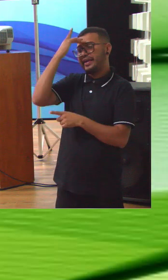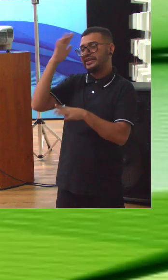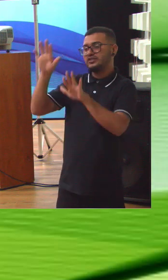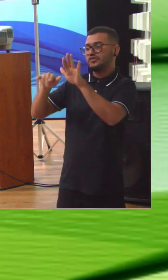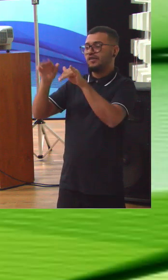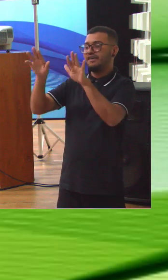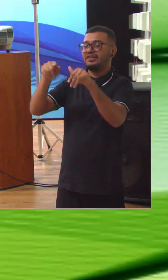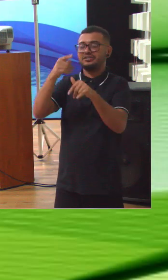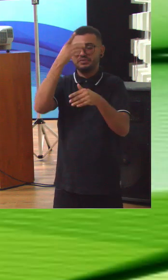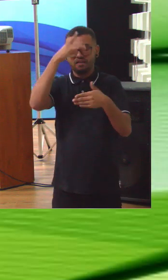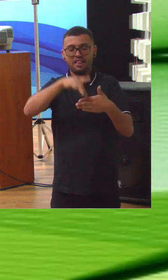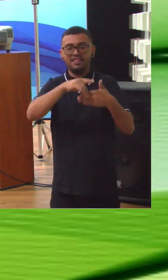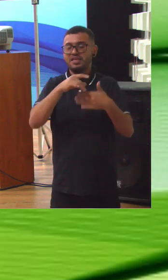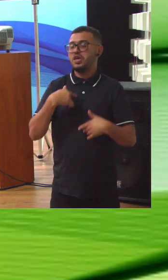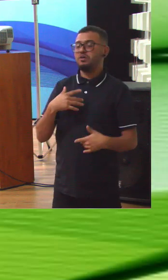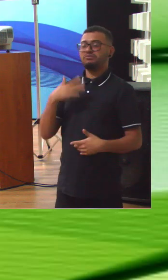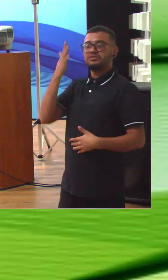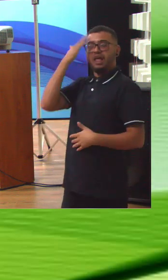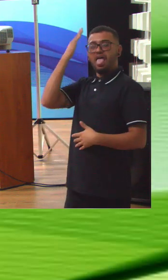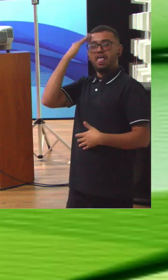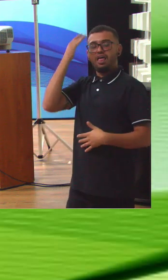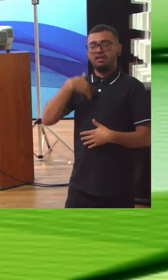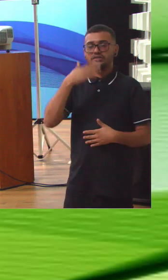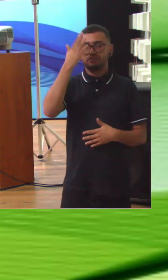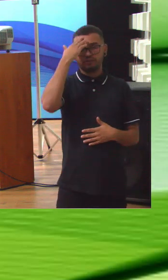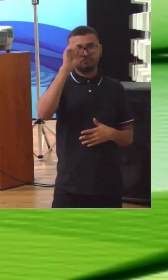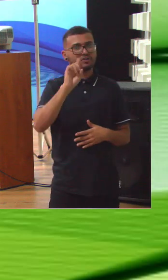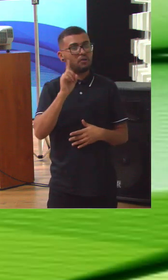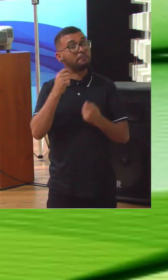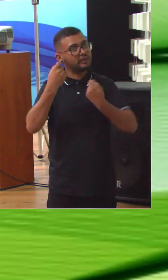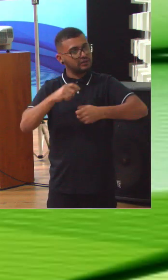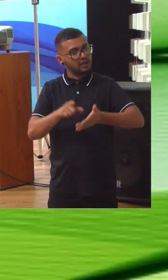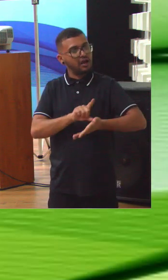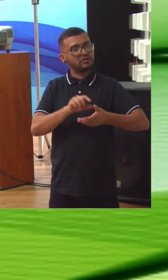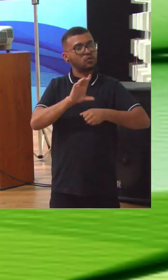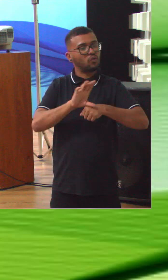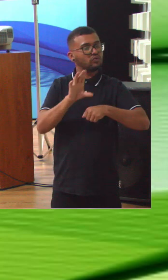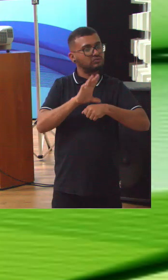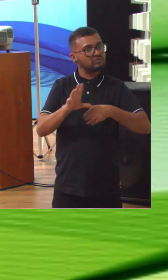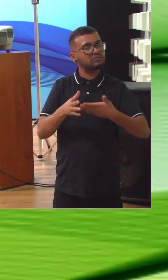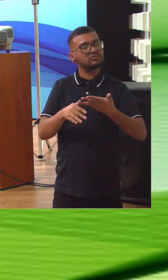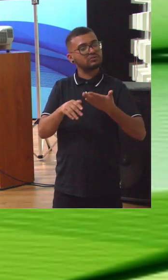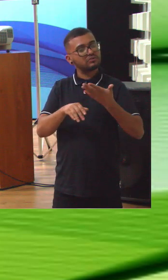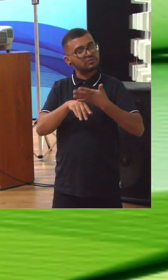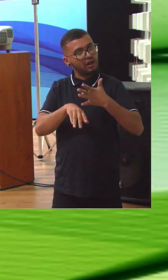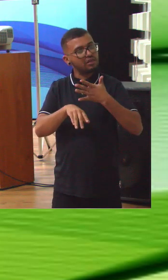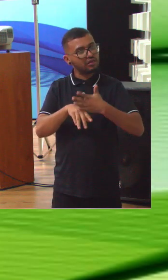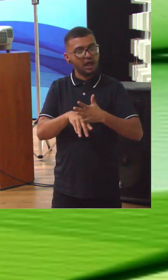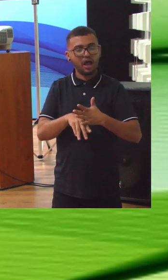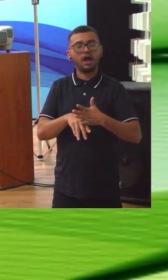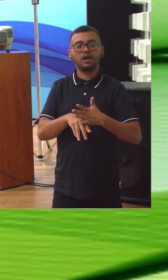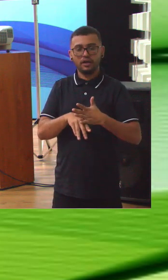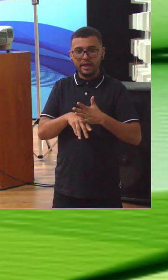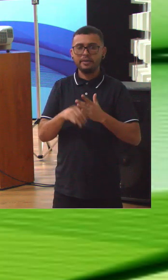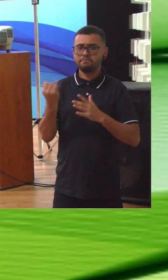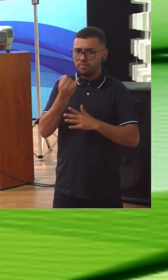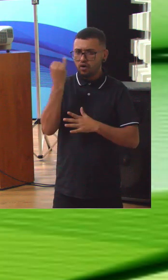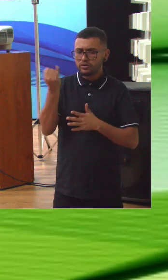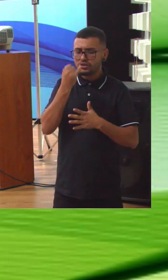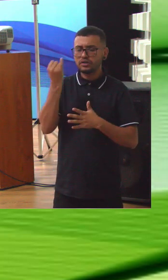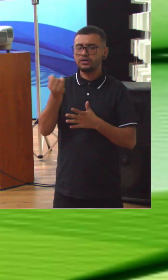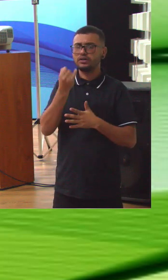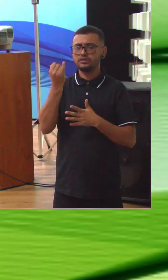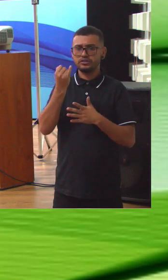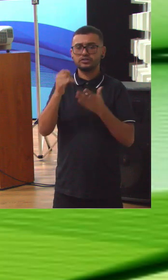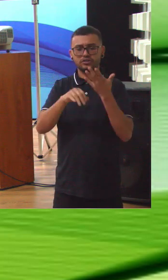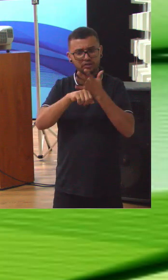já se acha competente e acha que não precisa de capacitação não está correto nós precisamos desenvolver maturidade